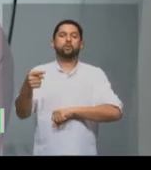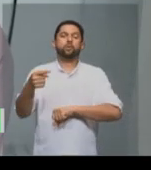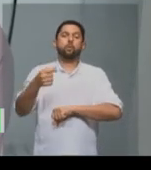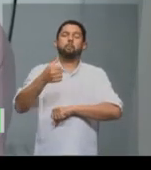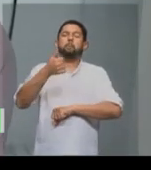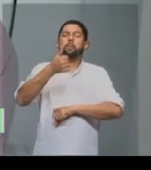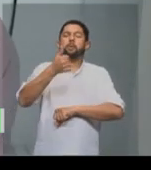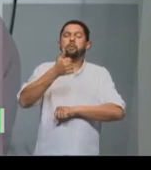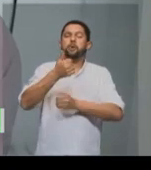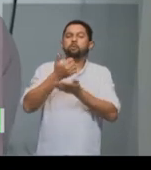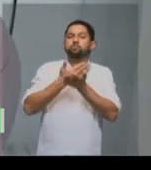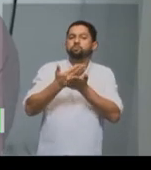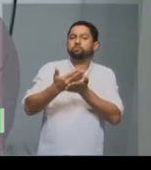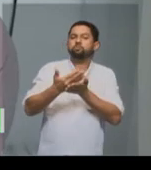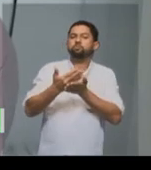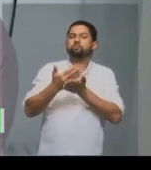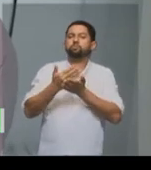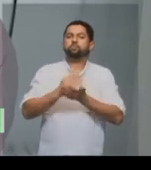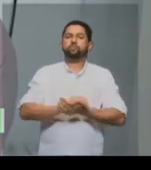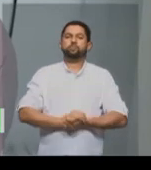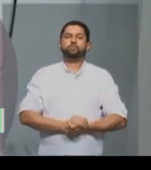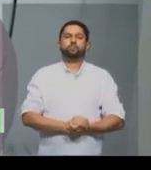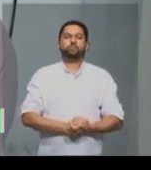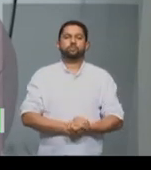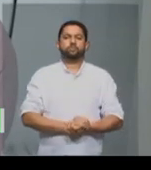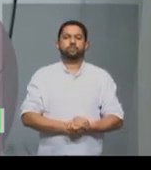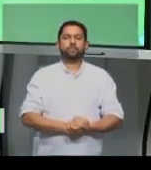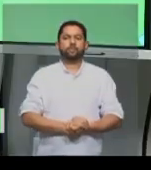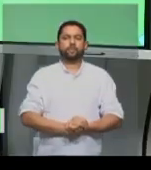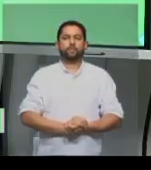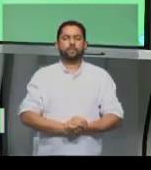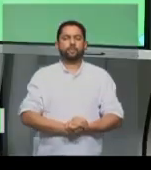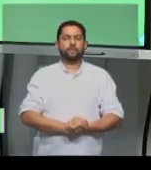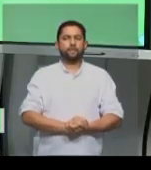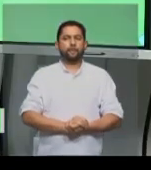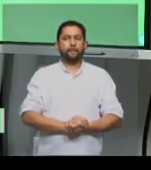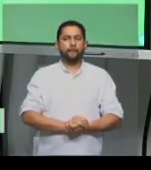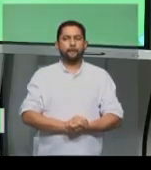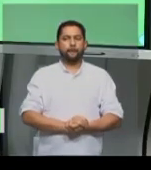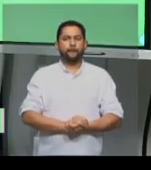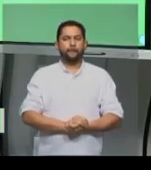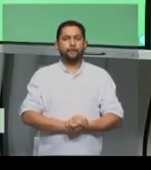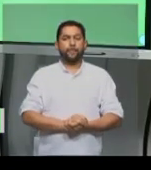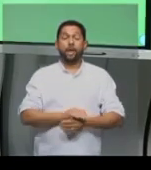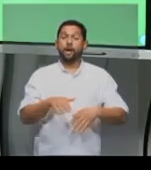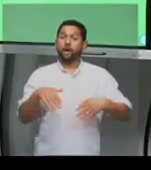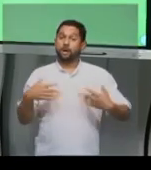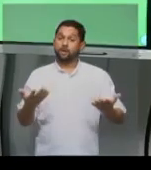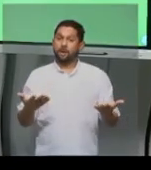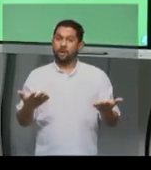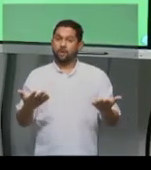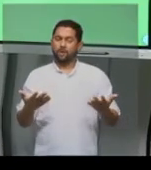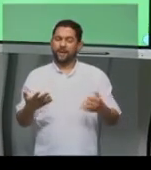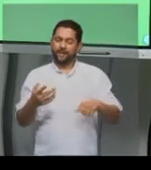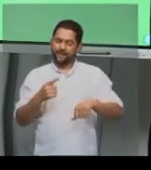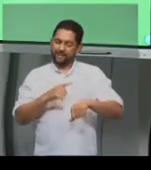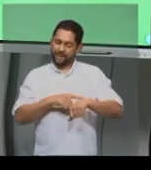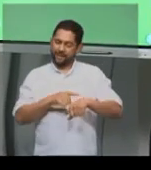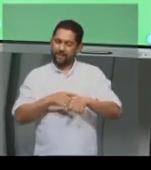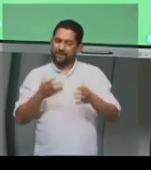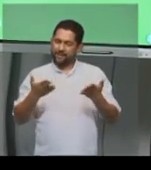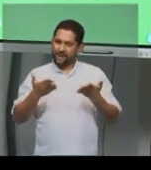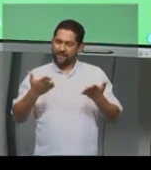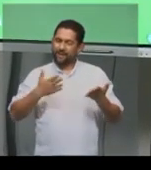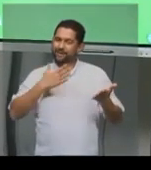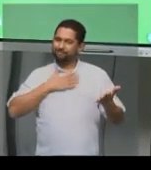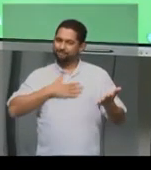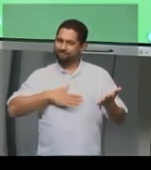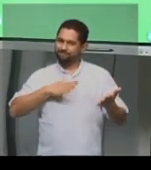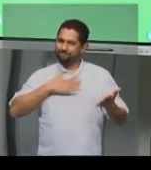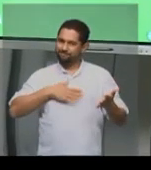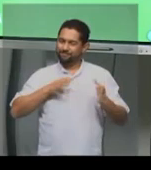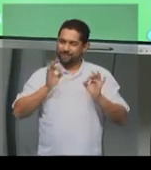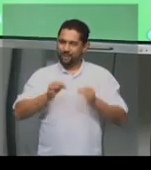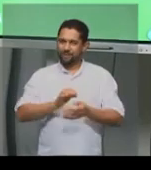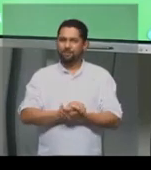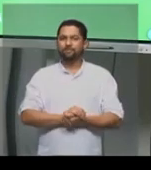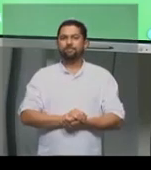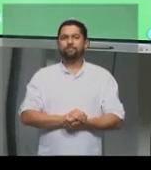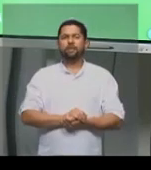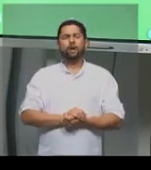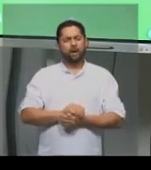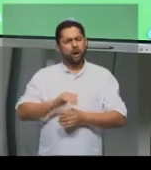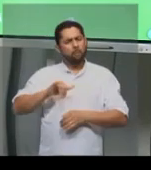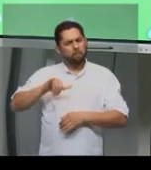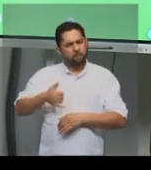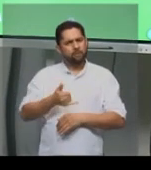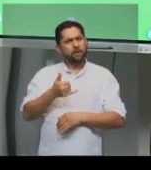foi de escravização. Obrigada, professor Clédson. Chegou a hora da gente fazer aquele pequeno intervalo. Aproveite e